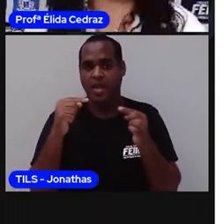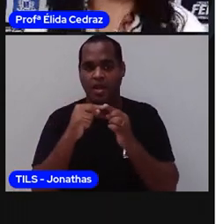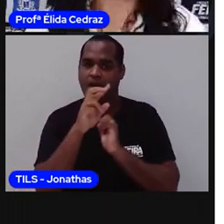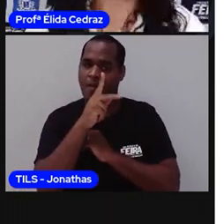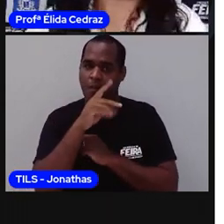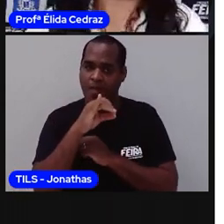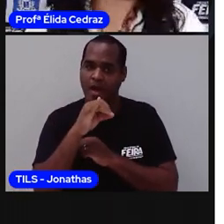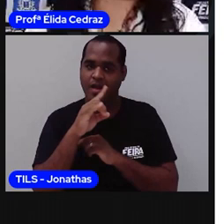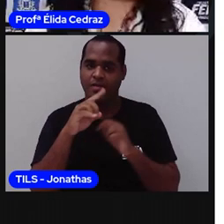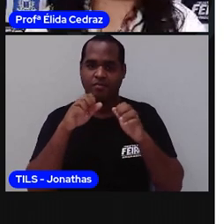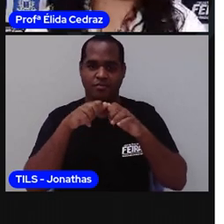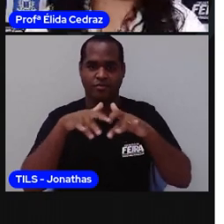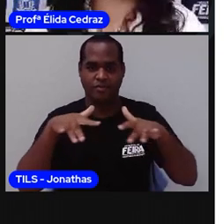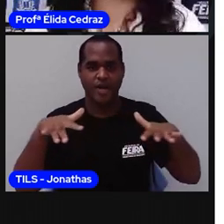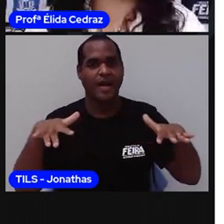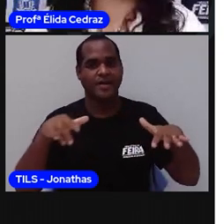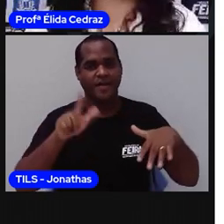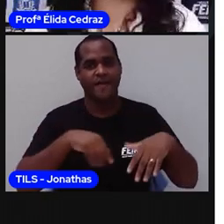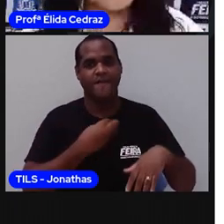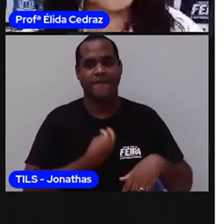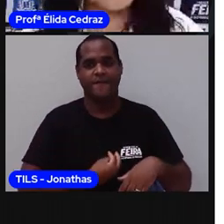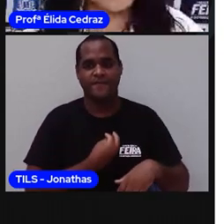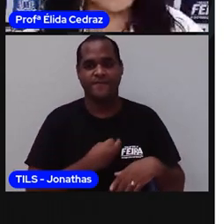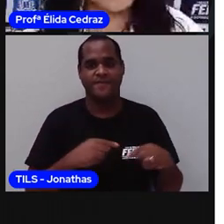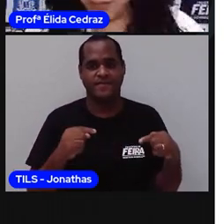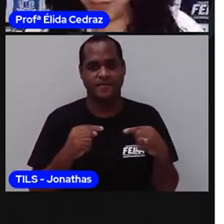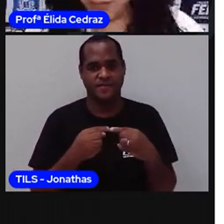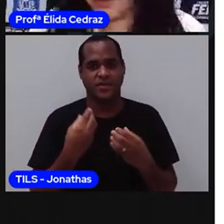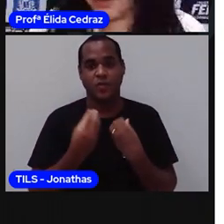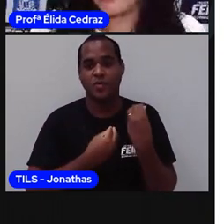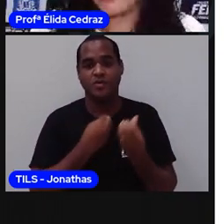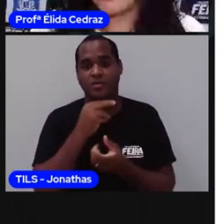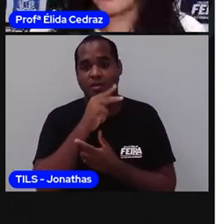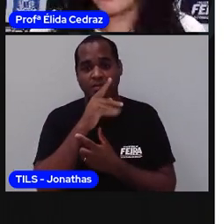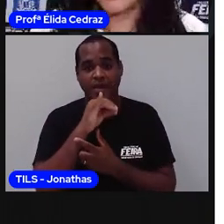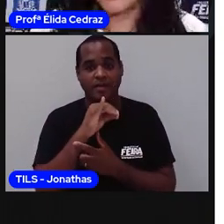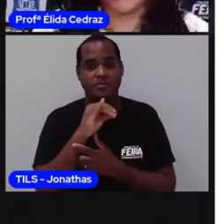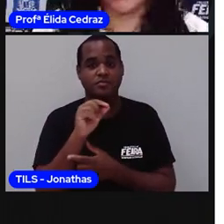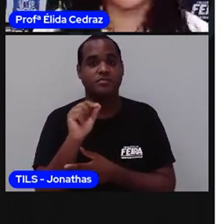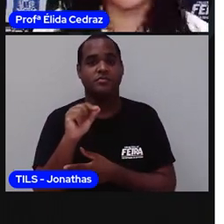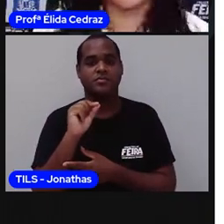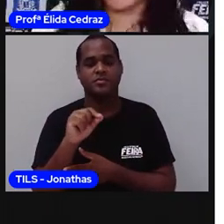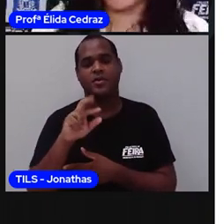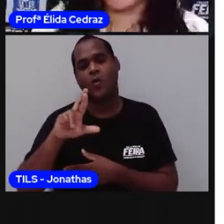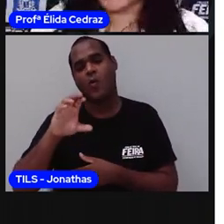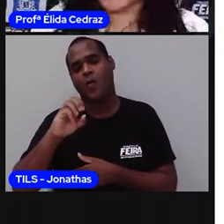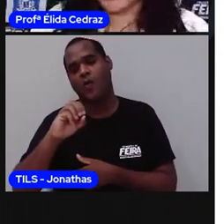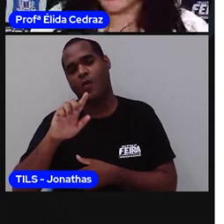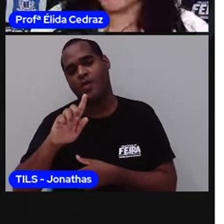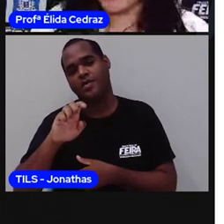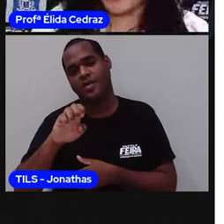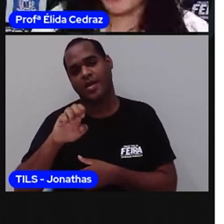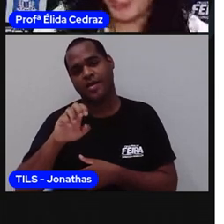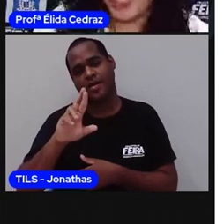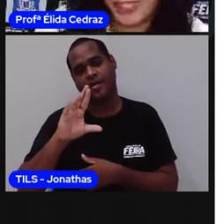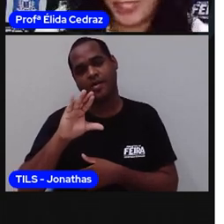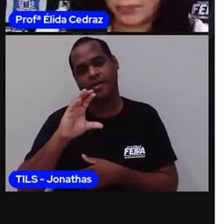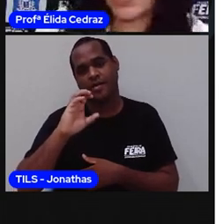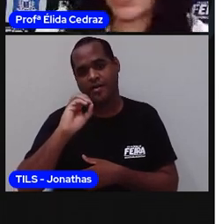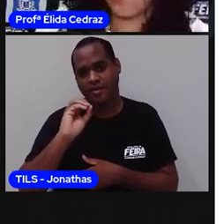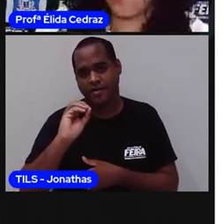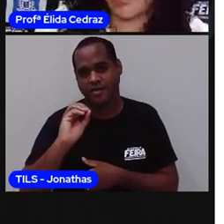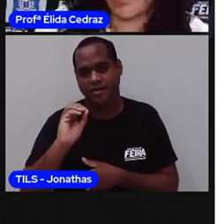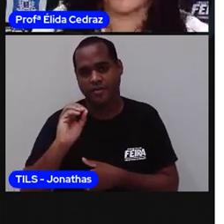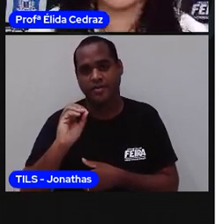distribuição da árvore genealógica. Vamos encontrar os pais deles? Rogério Dia Lemos, Dias